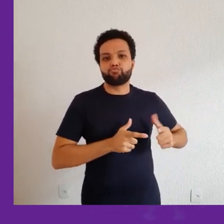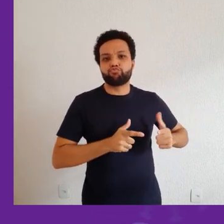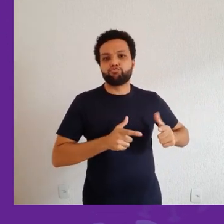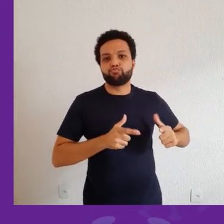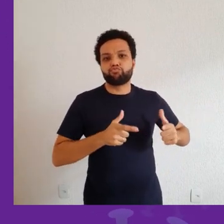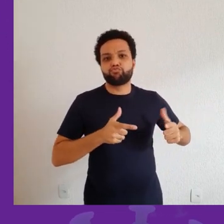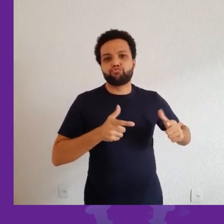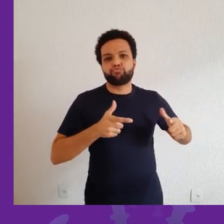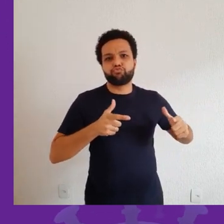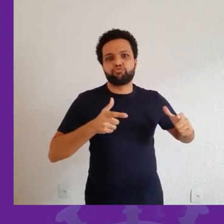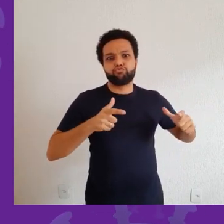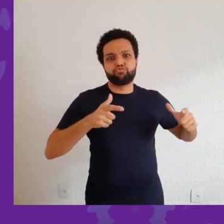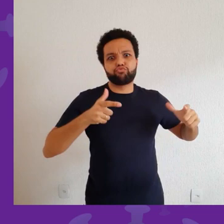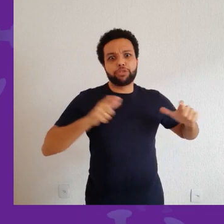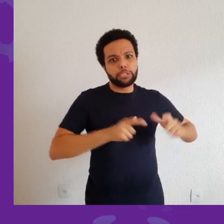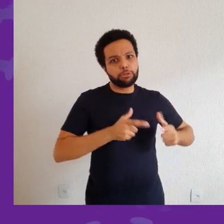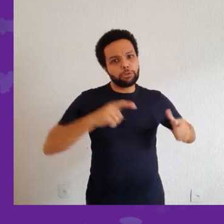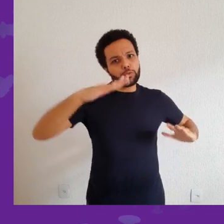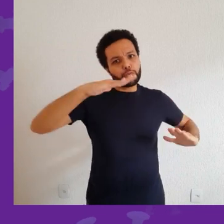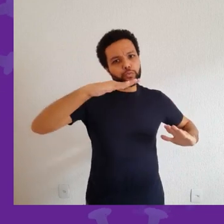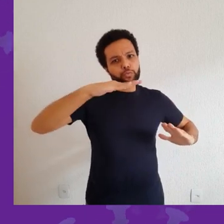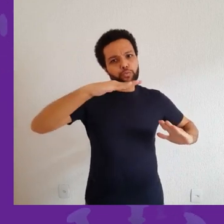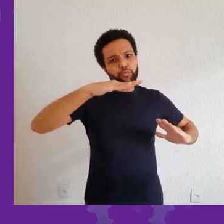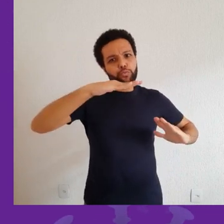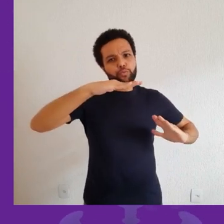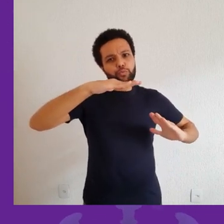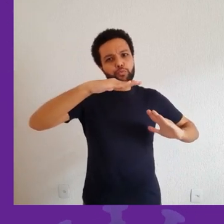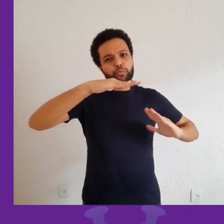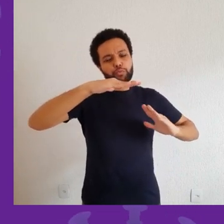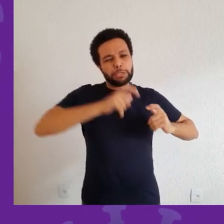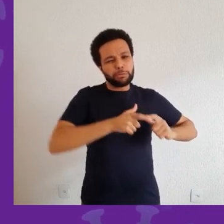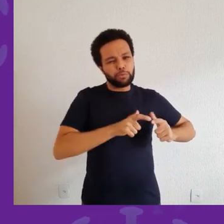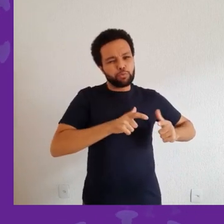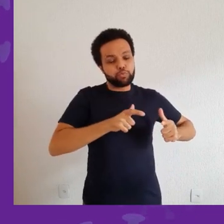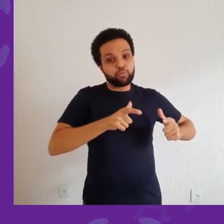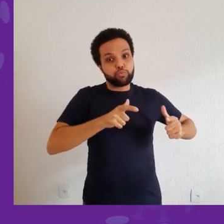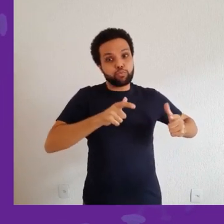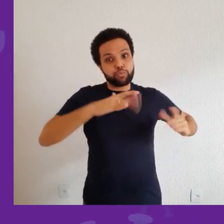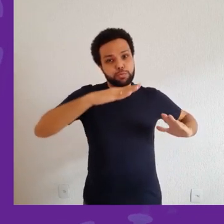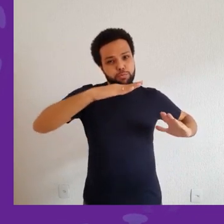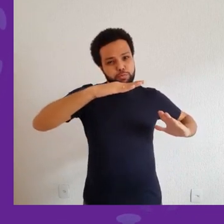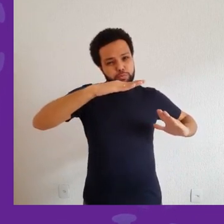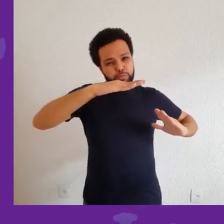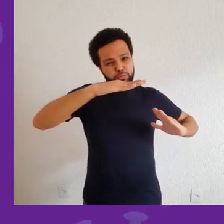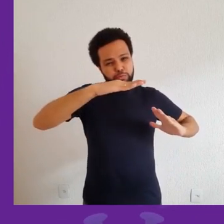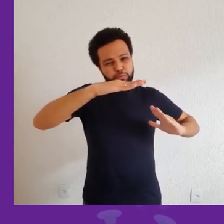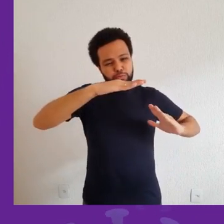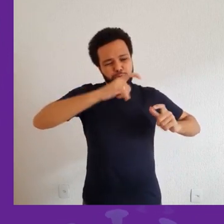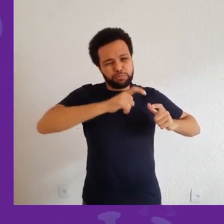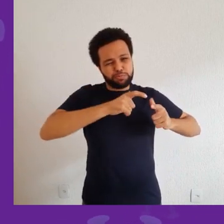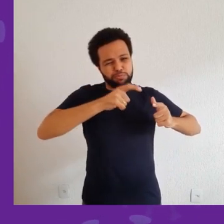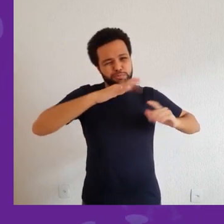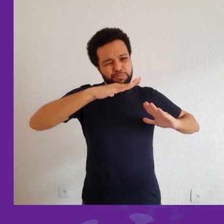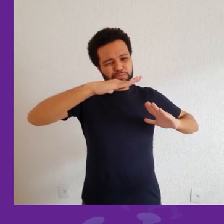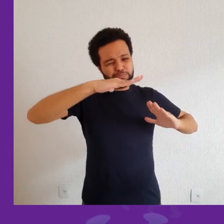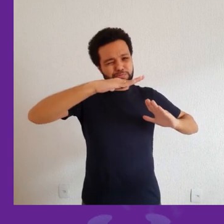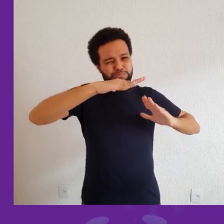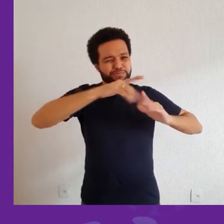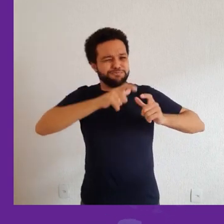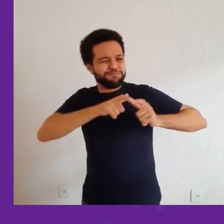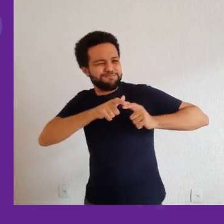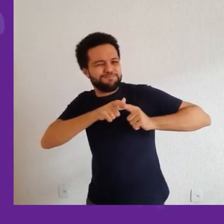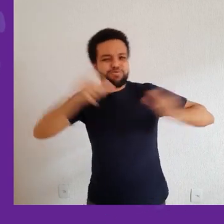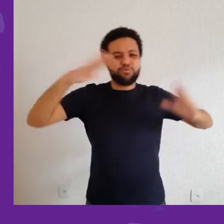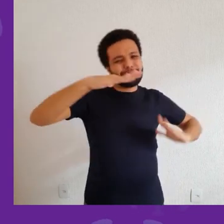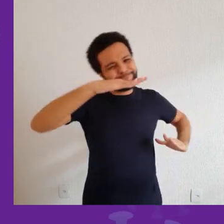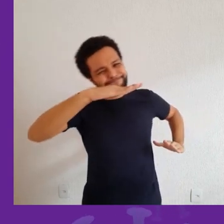a incidência da doença na população. Então, quando ele chega nesse ponto mais alto do número de casos e